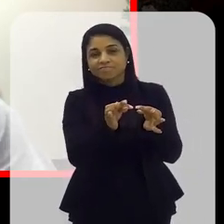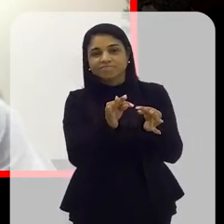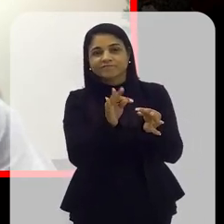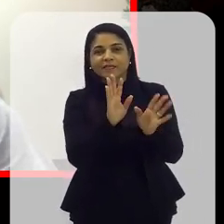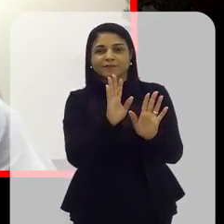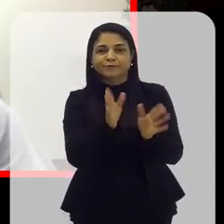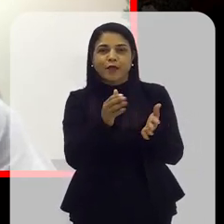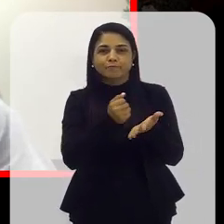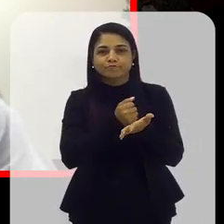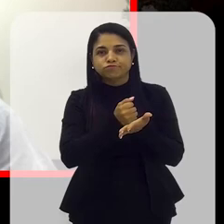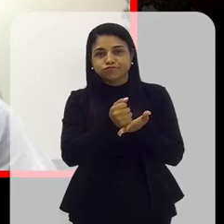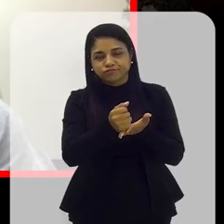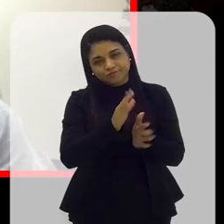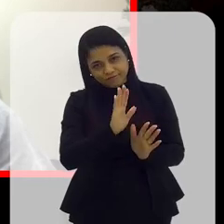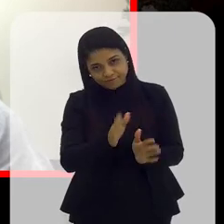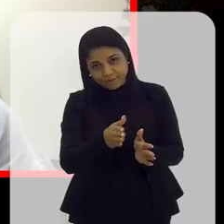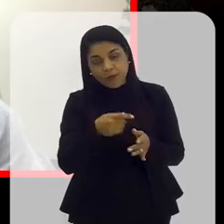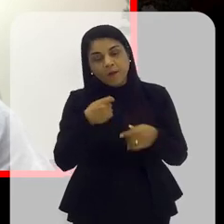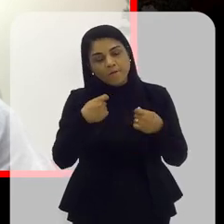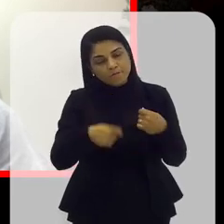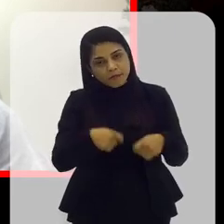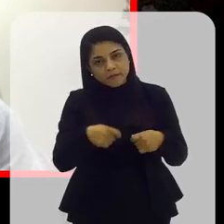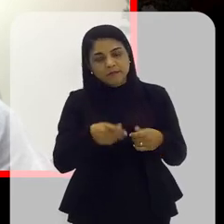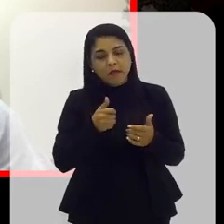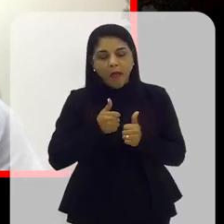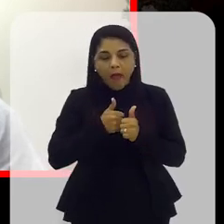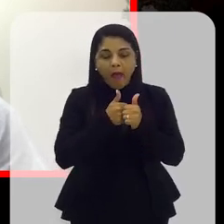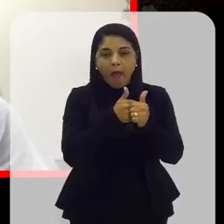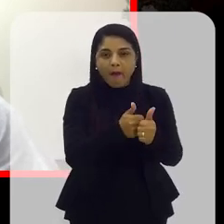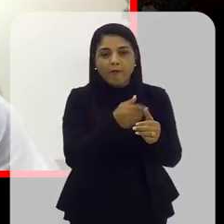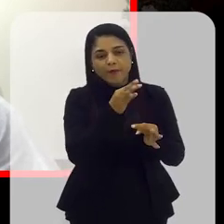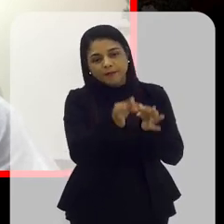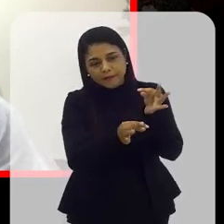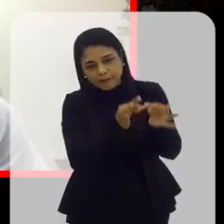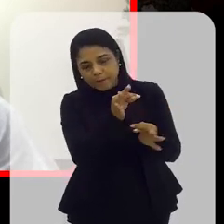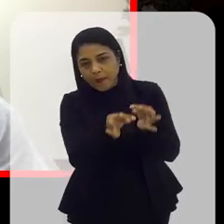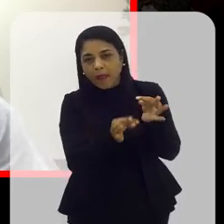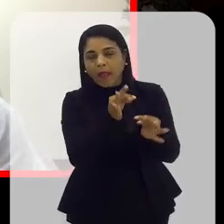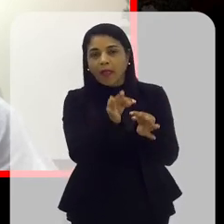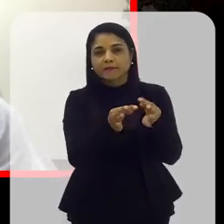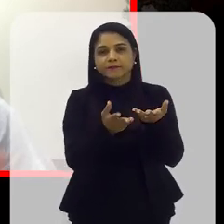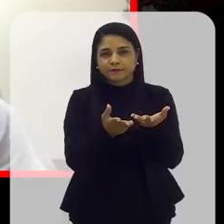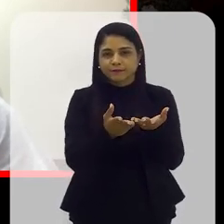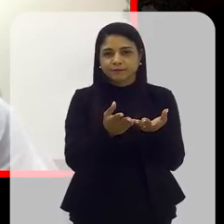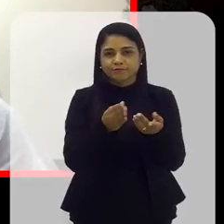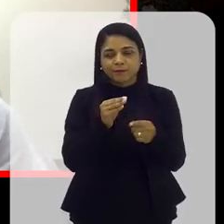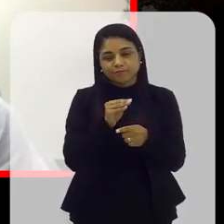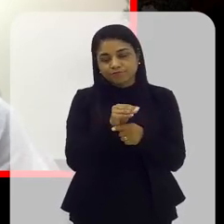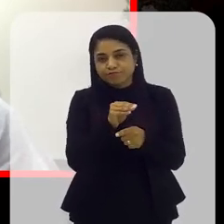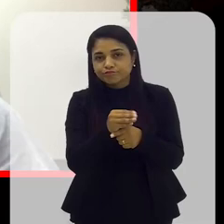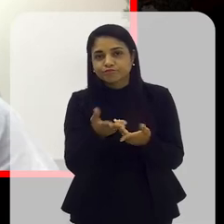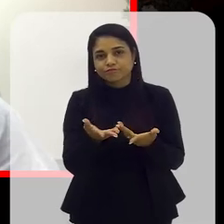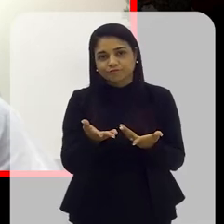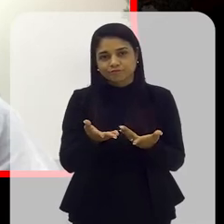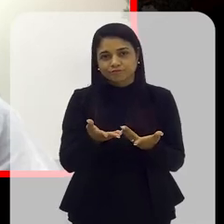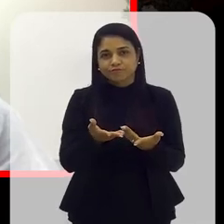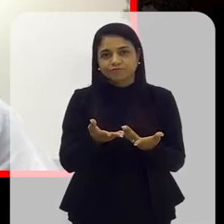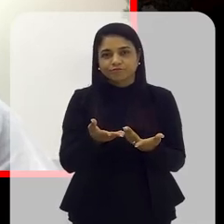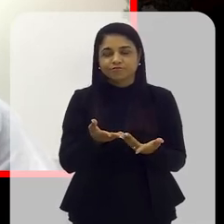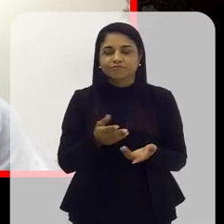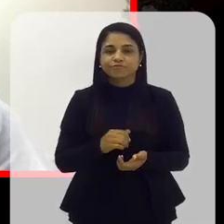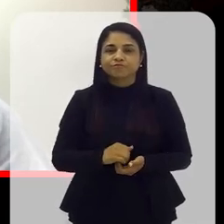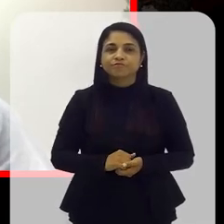a gente já perdeu a batalha. Aí tem que, já chega no, já é curativo, não tem mais jeito.